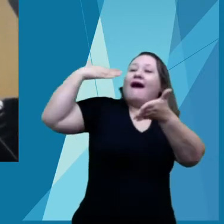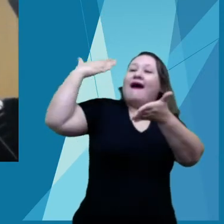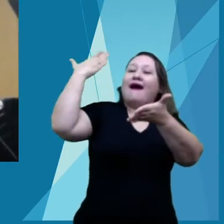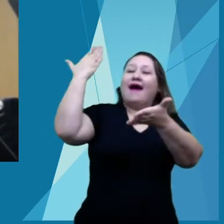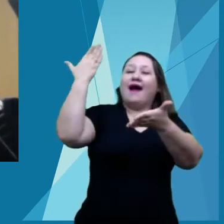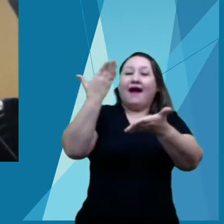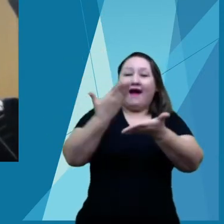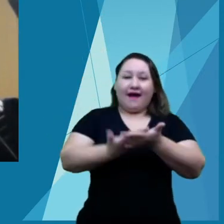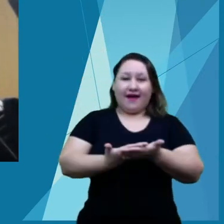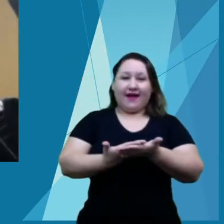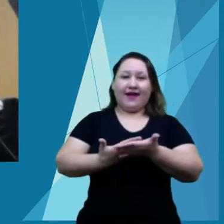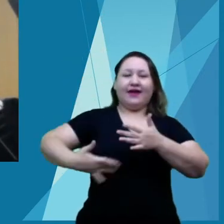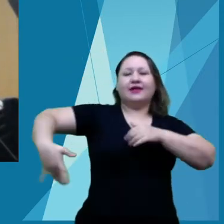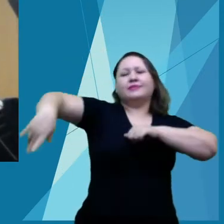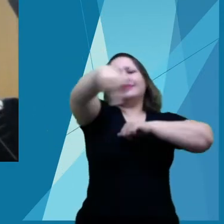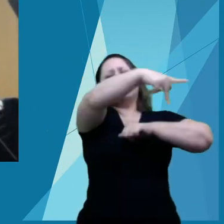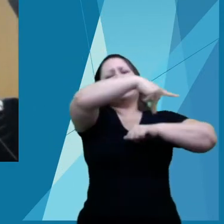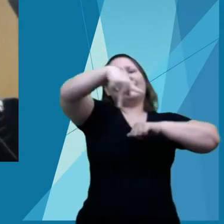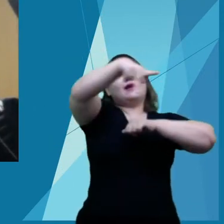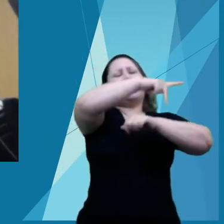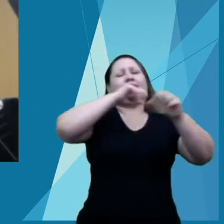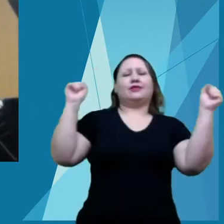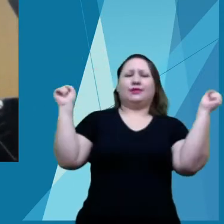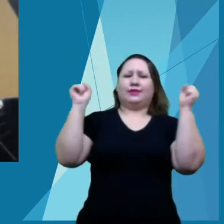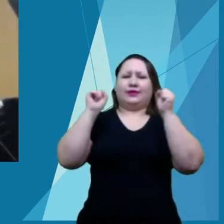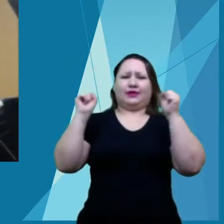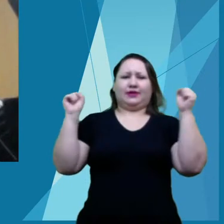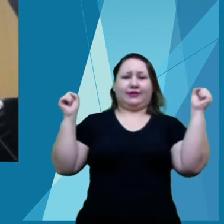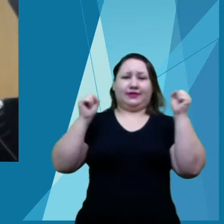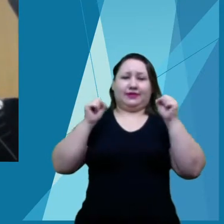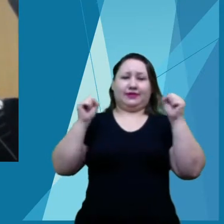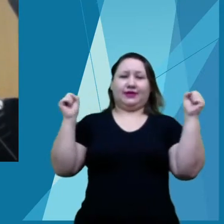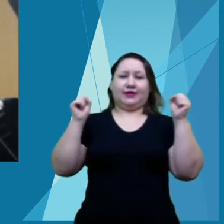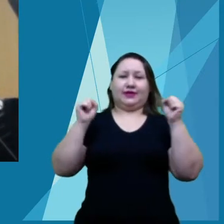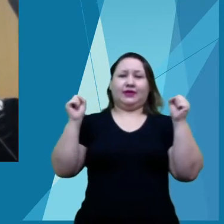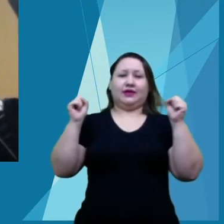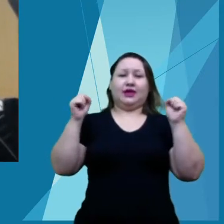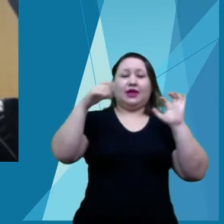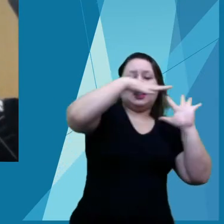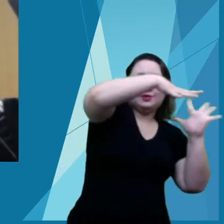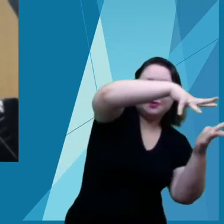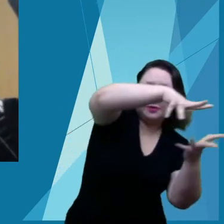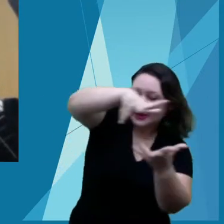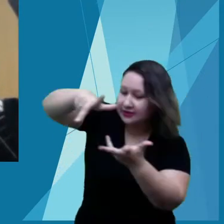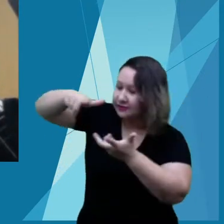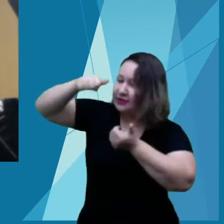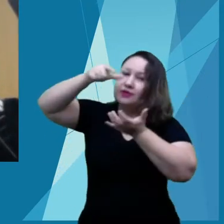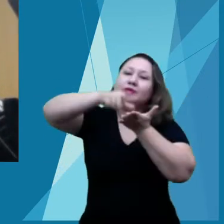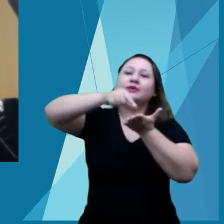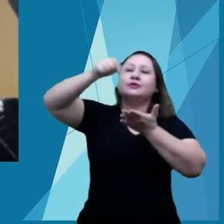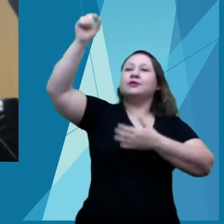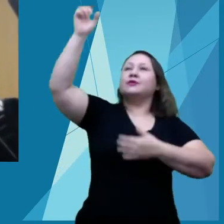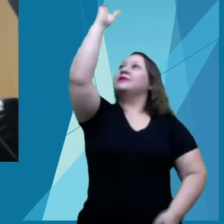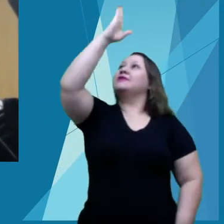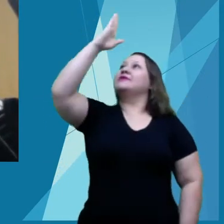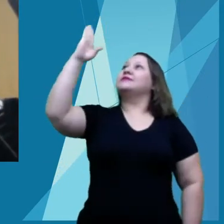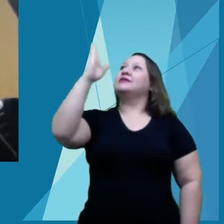filhos deste sol, és mãe gentil, pátria amada, Brasil.